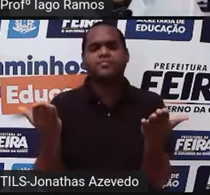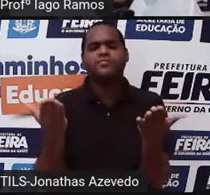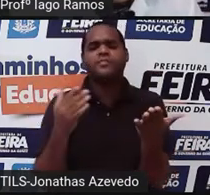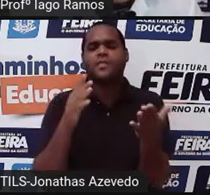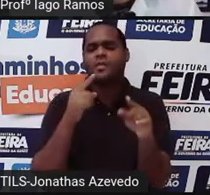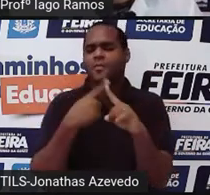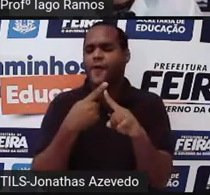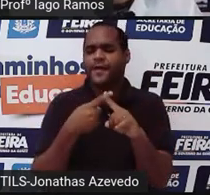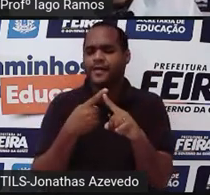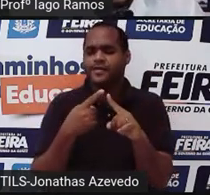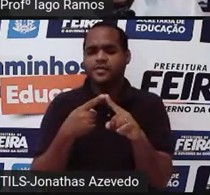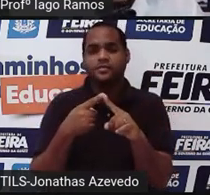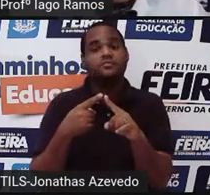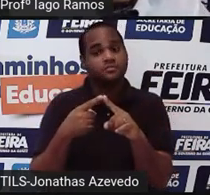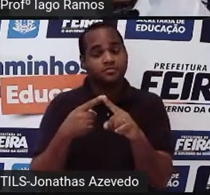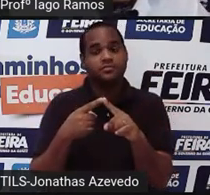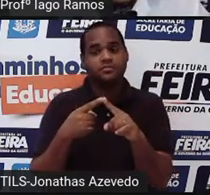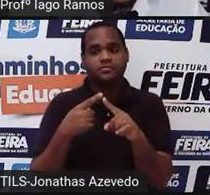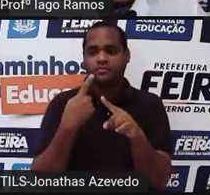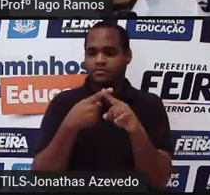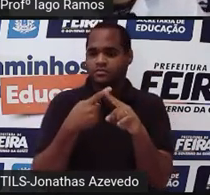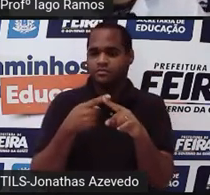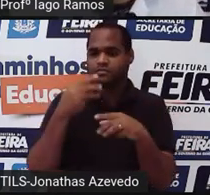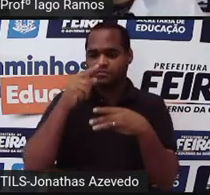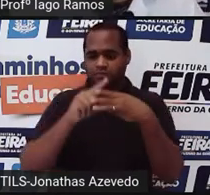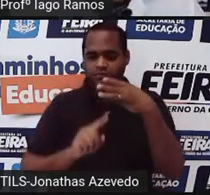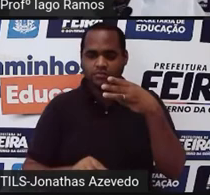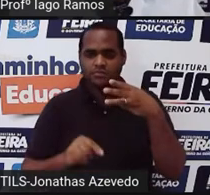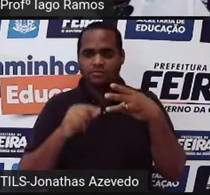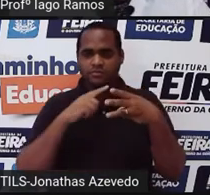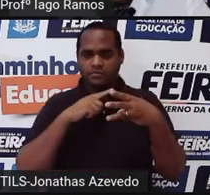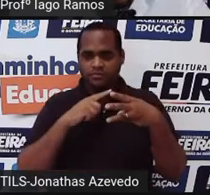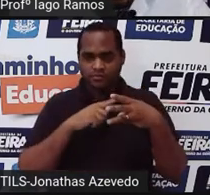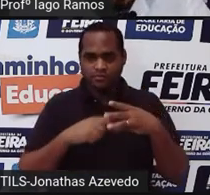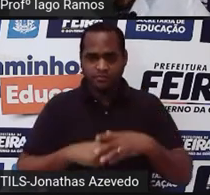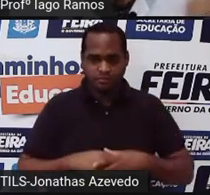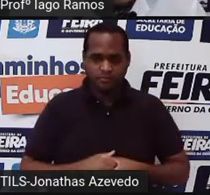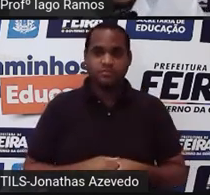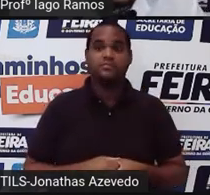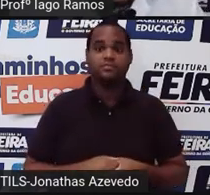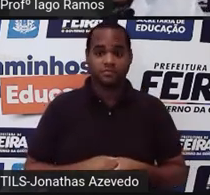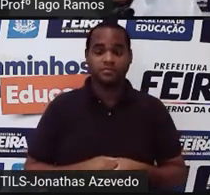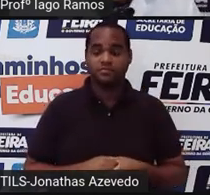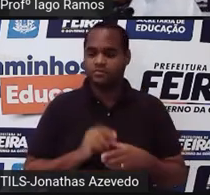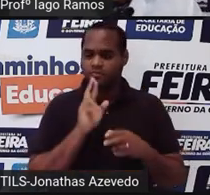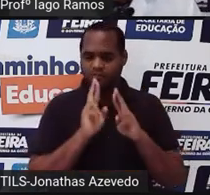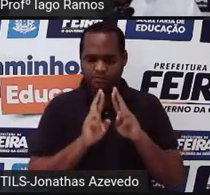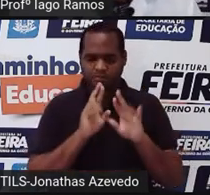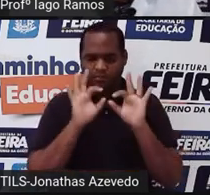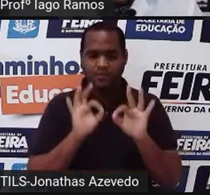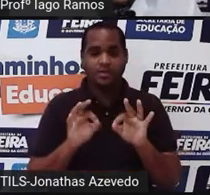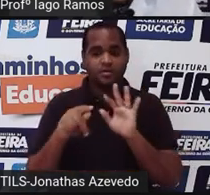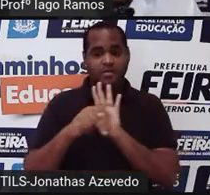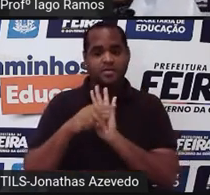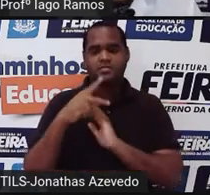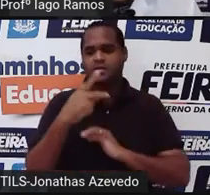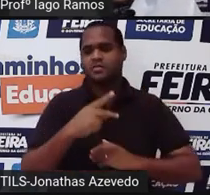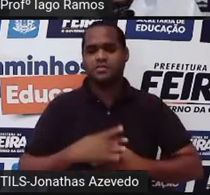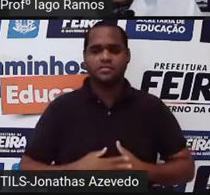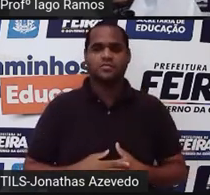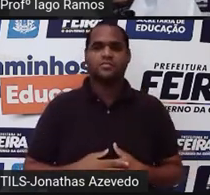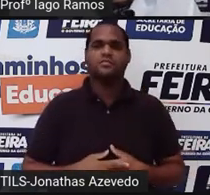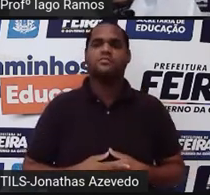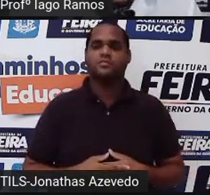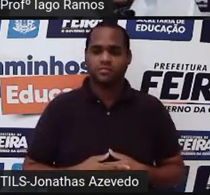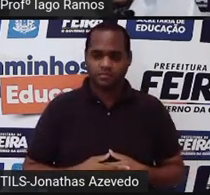dessa maneira? Por que que aqueles três casos ali, os resultados são daquela forma? Vamos entender